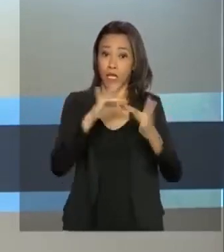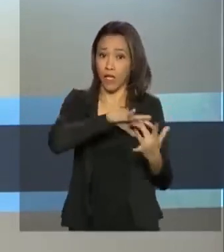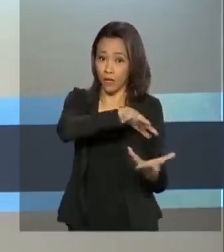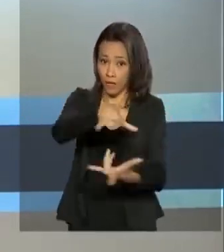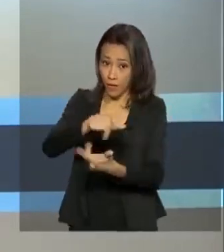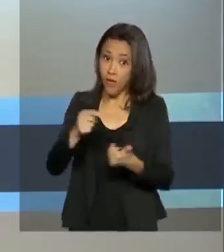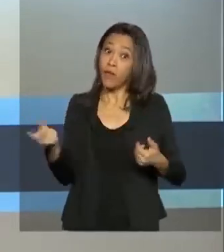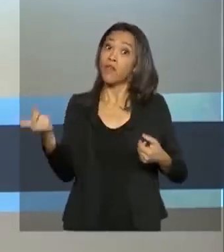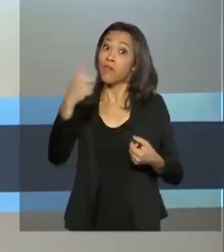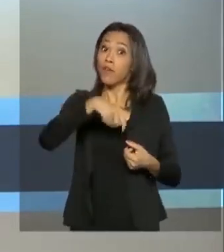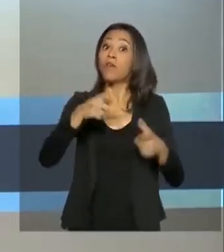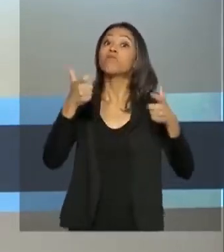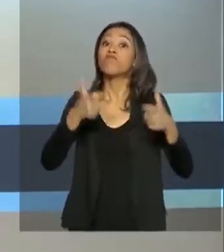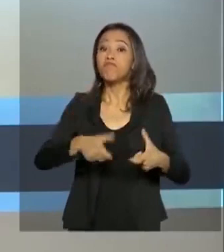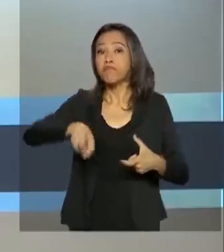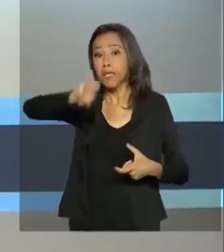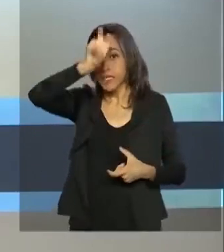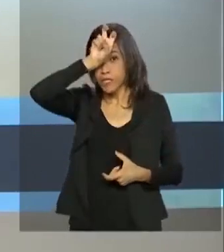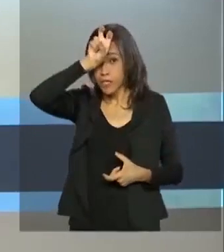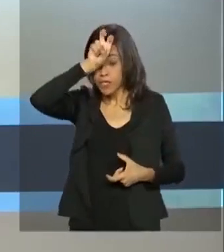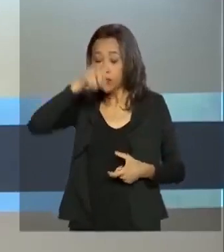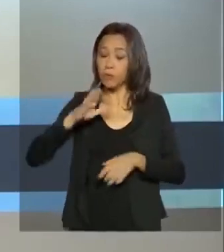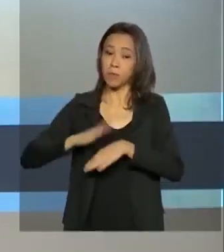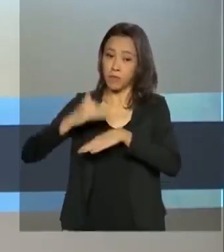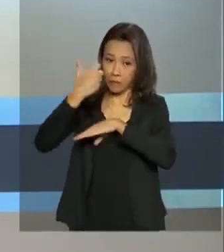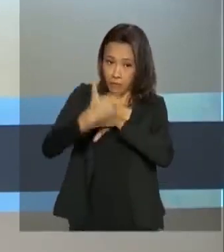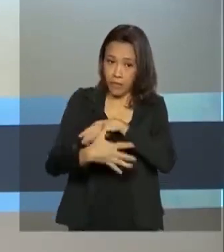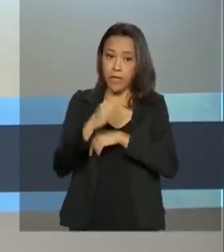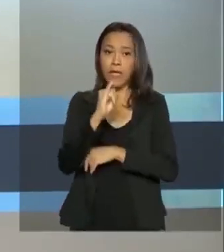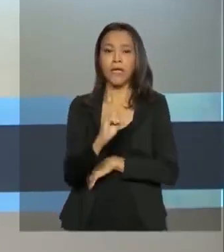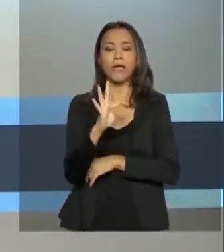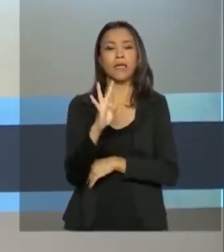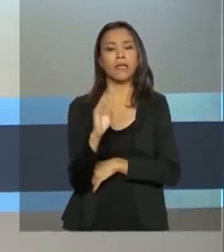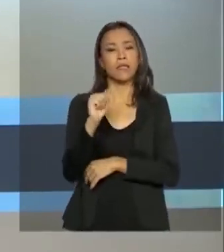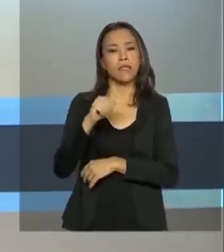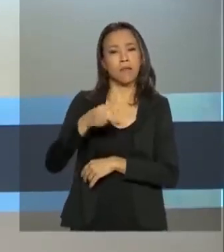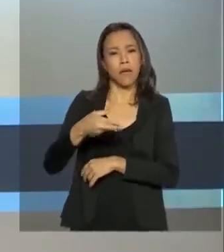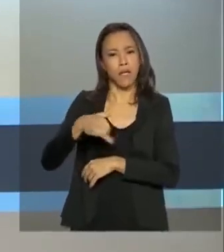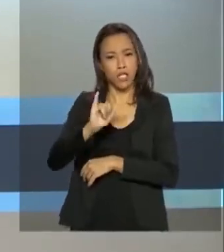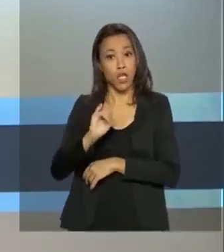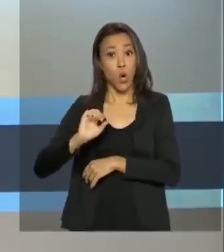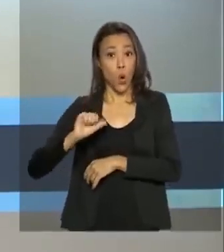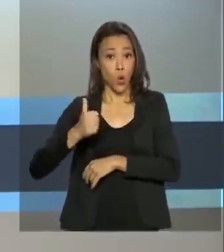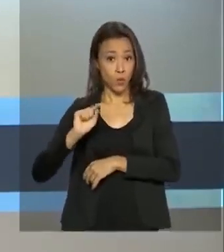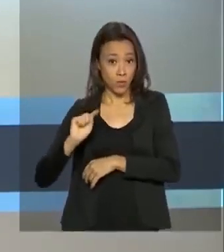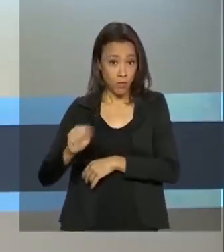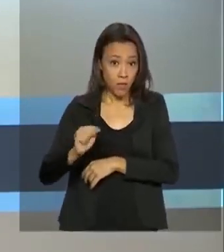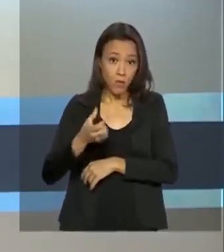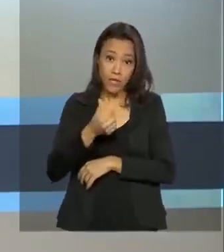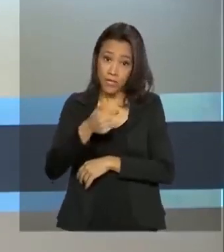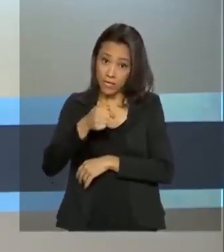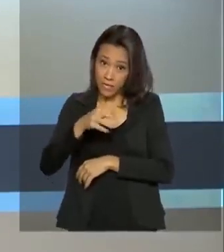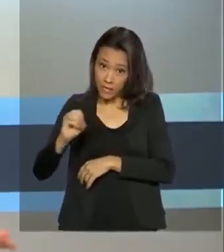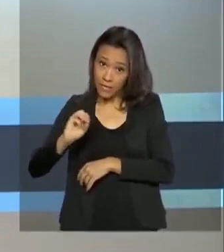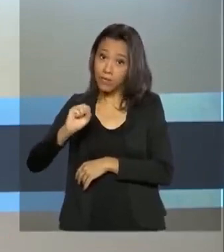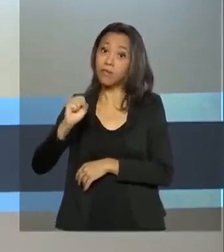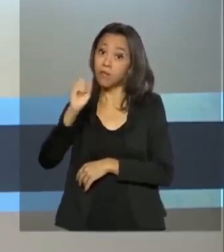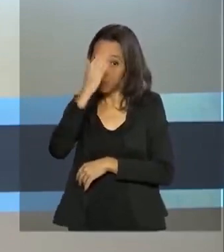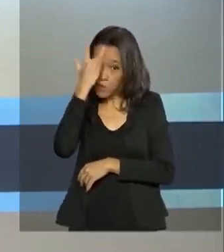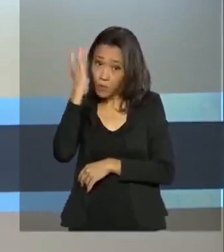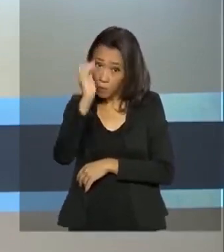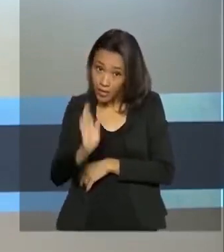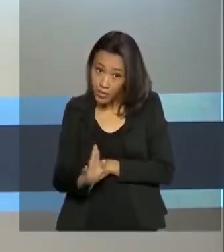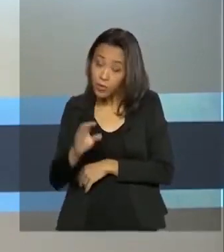de Cairo, no Egito. Segundo o Itamaraty, em cerca de um mês, mais de 11.700 brasileiros de quase 90